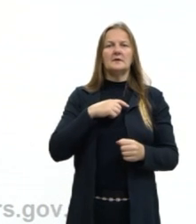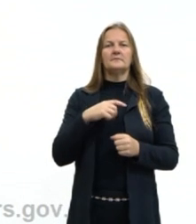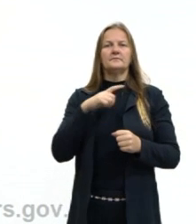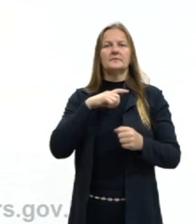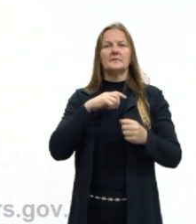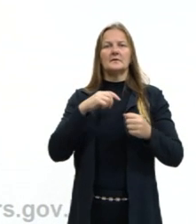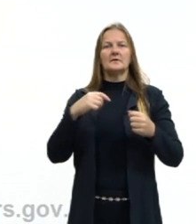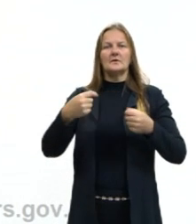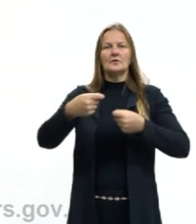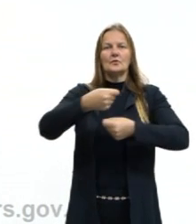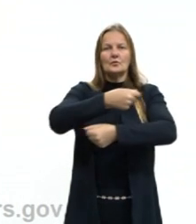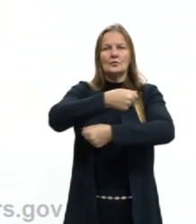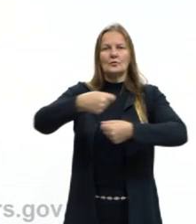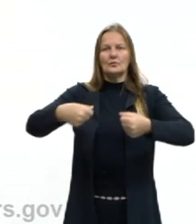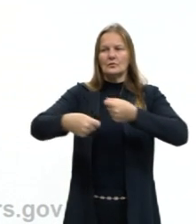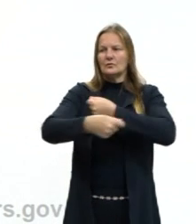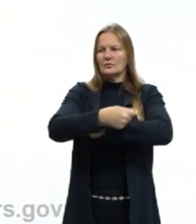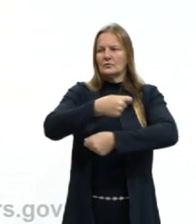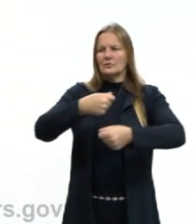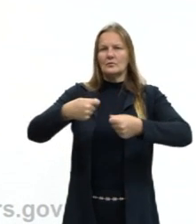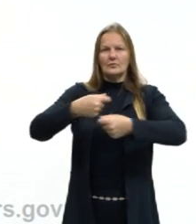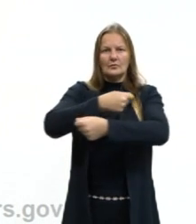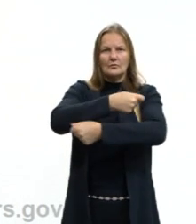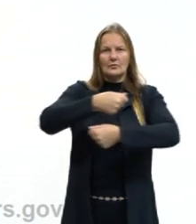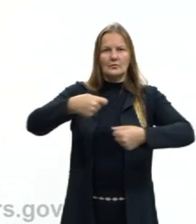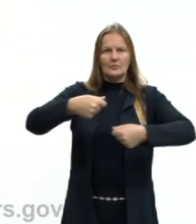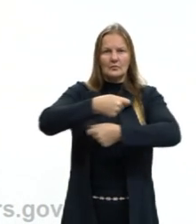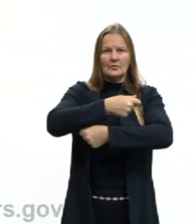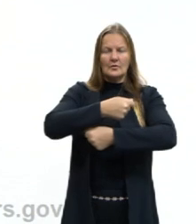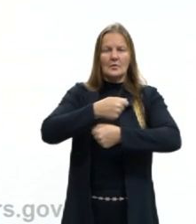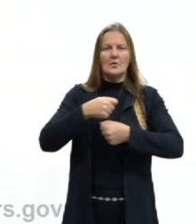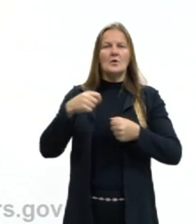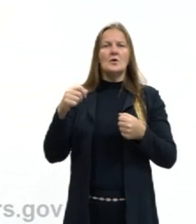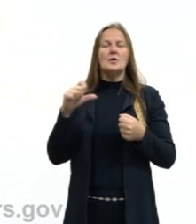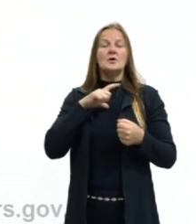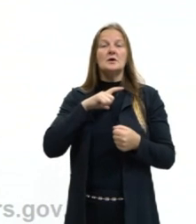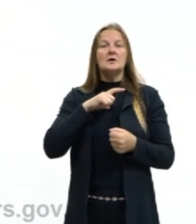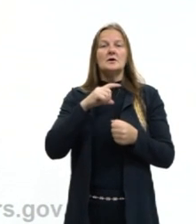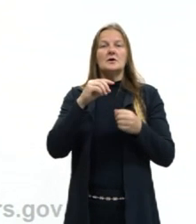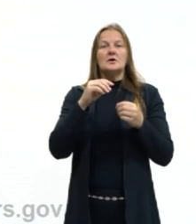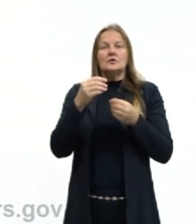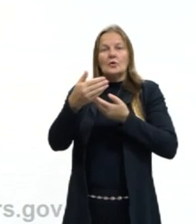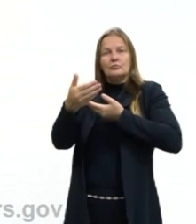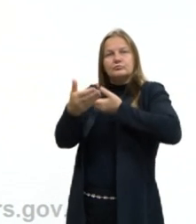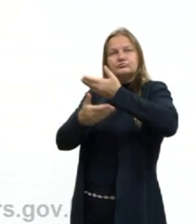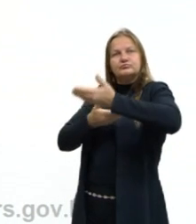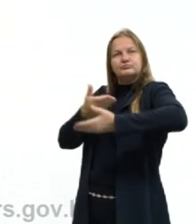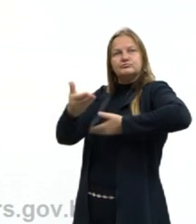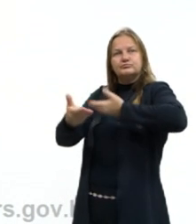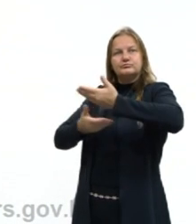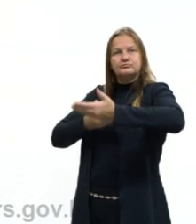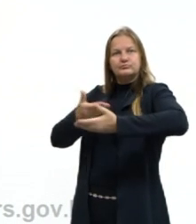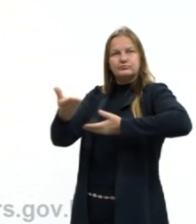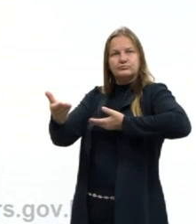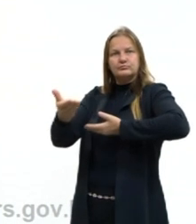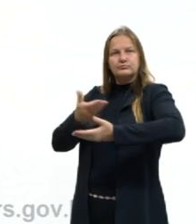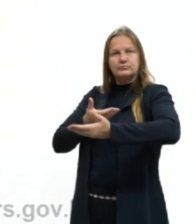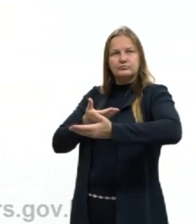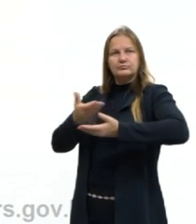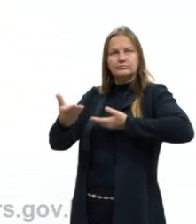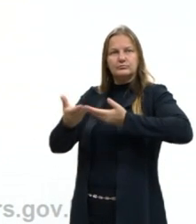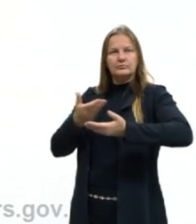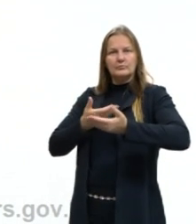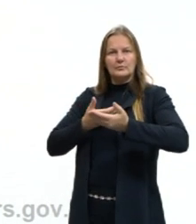covalentes, que funciona como um compartilhamento, ao invés de transferir, eles compartilham, eles trabalham com o mesmo